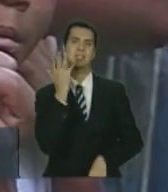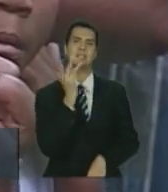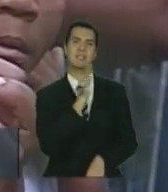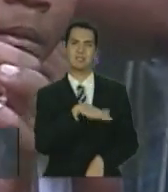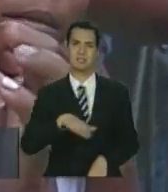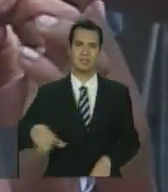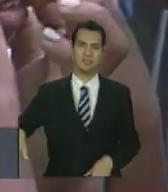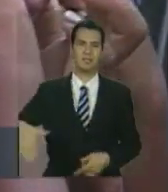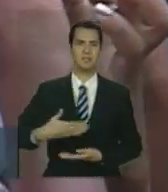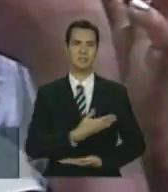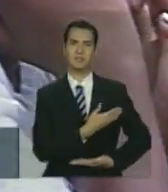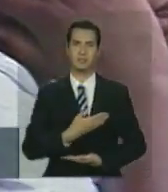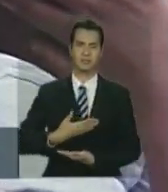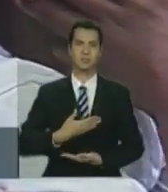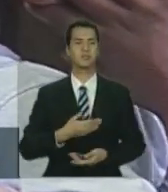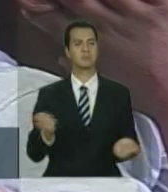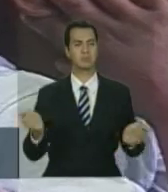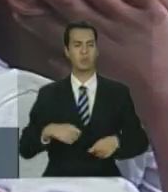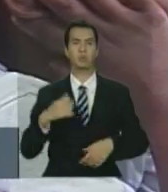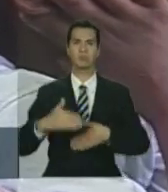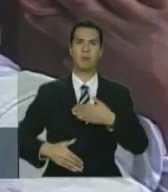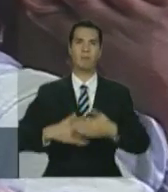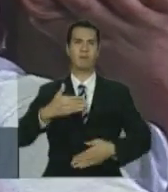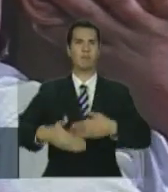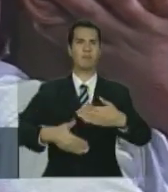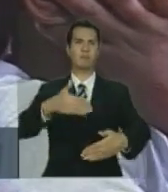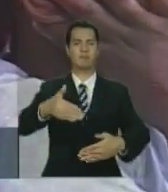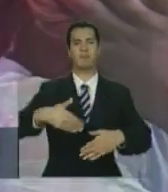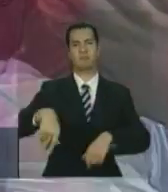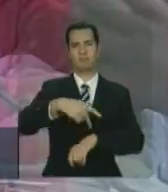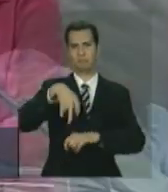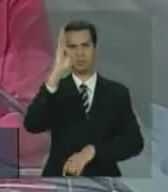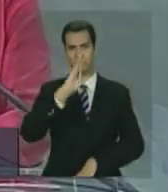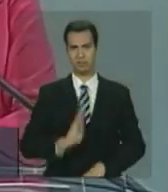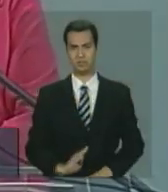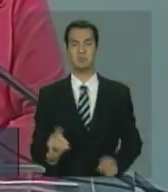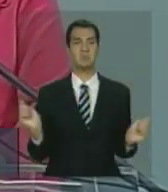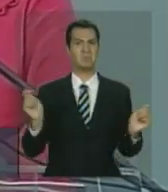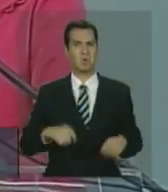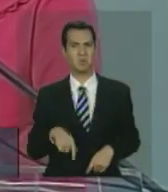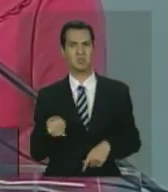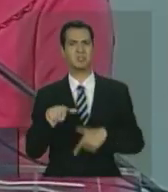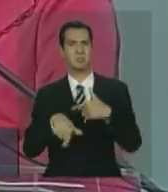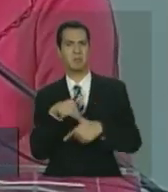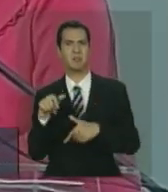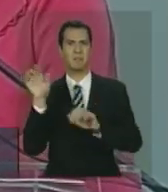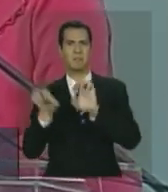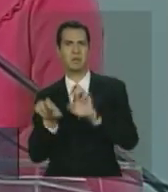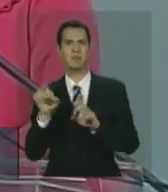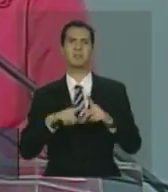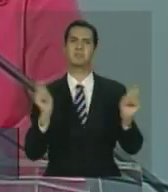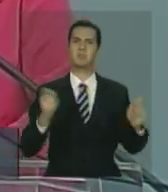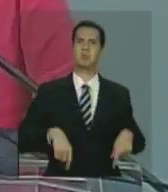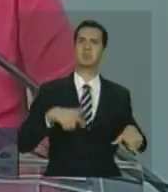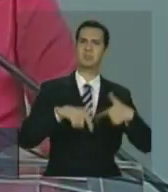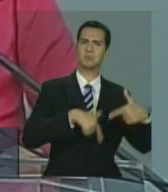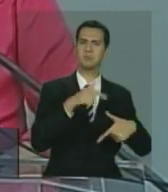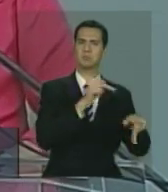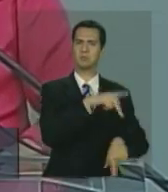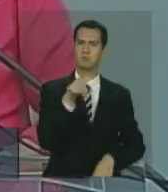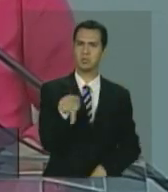capazes de dirigir esse país, de ser empresário, professor, engenheiro,